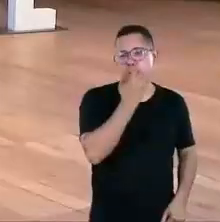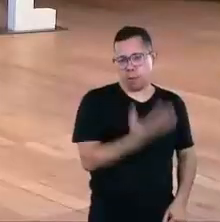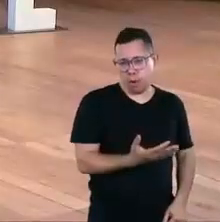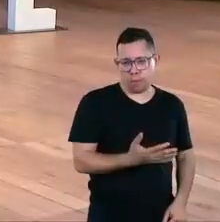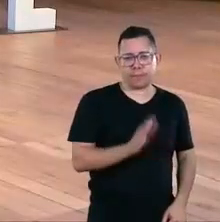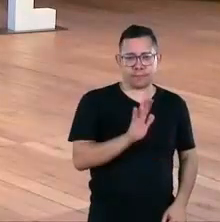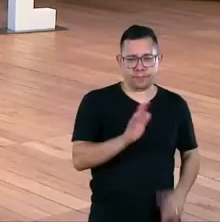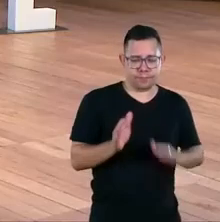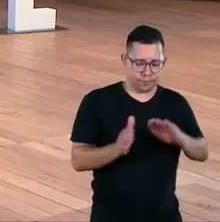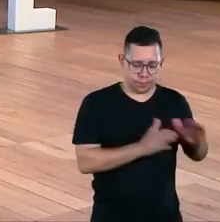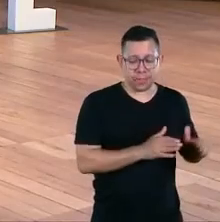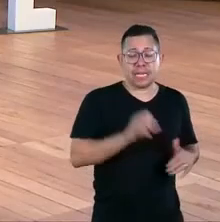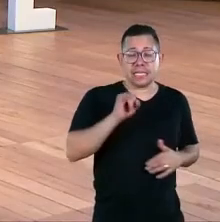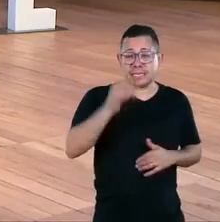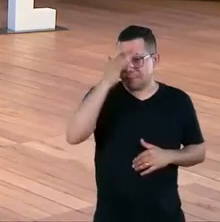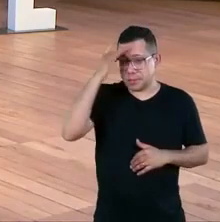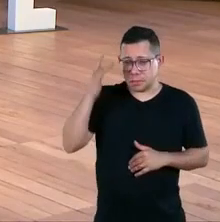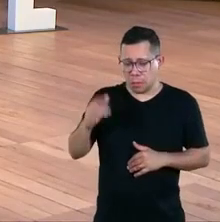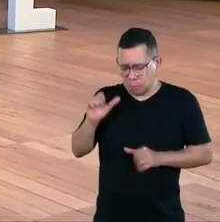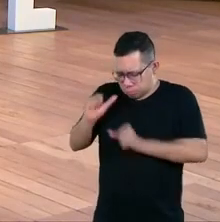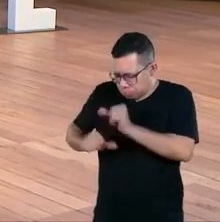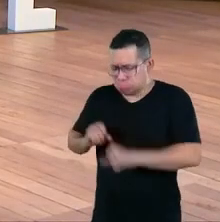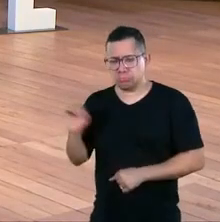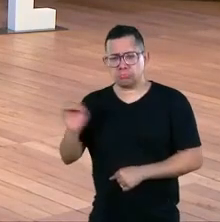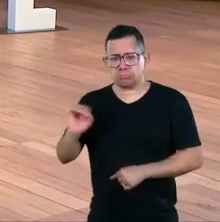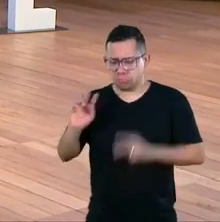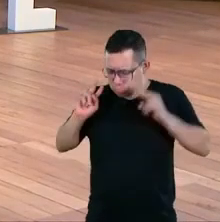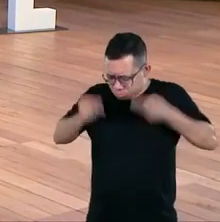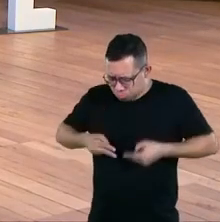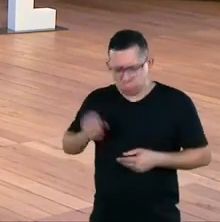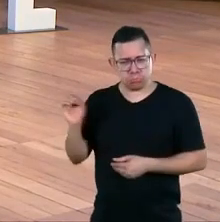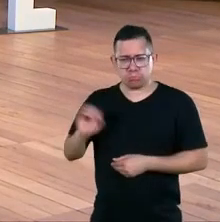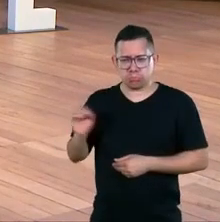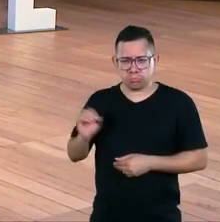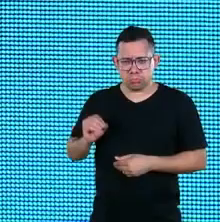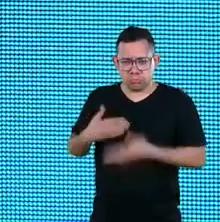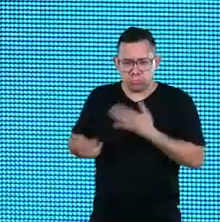eu acho porque daqui a gente vai viver uma nova era já estamos vivendo